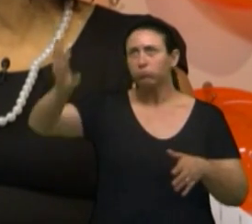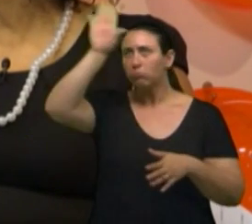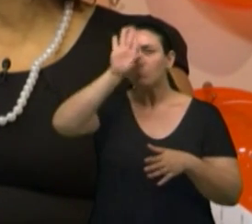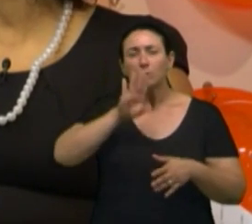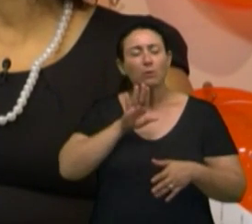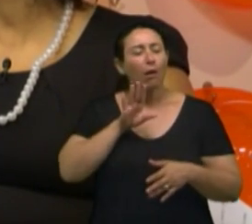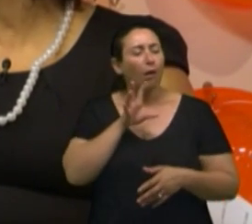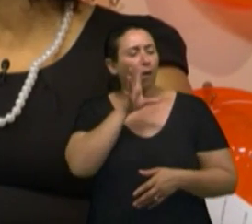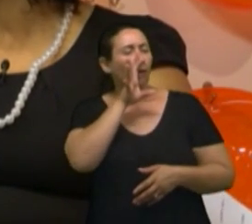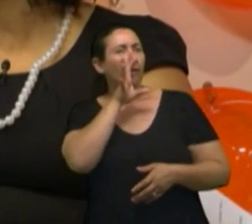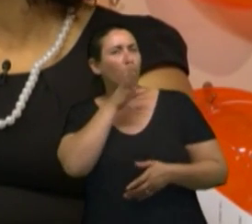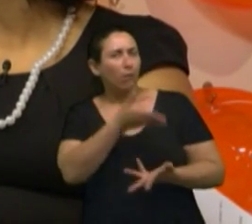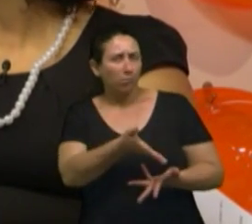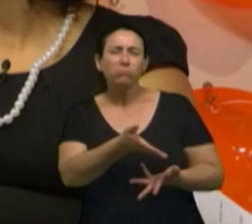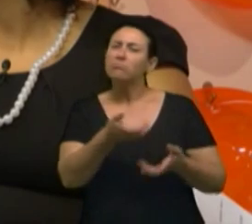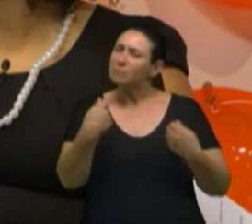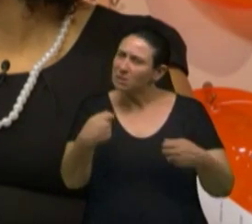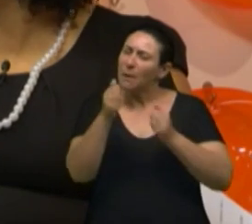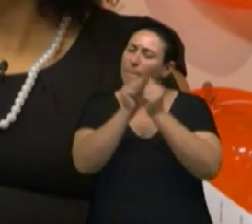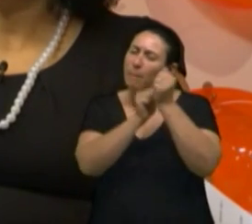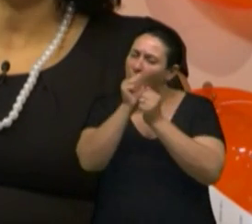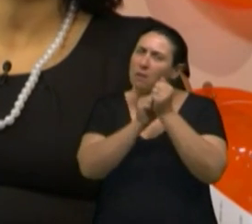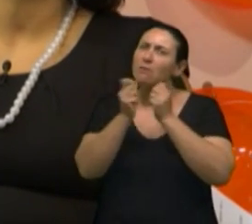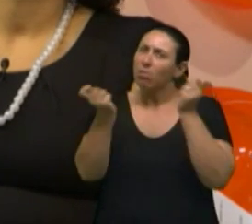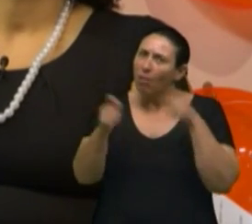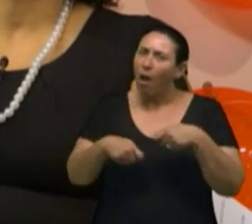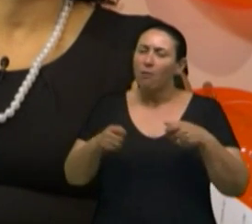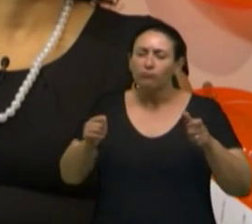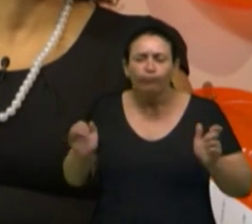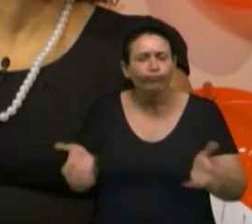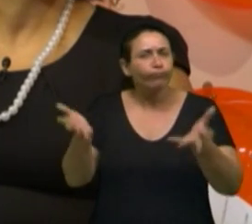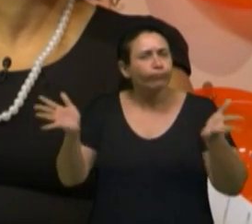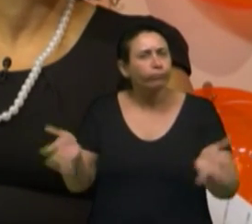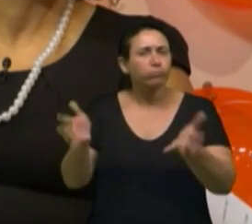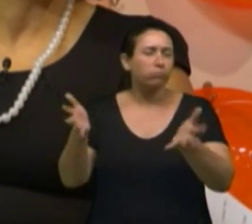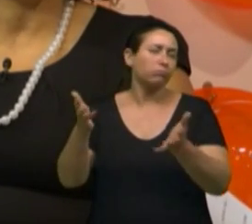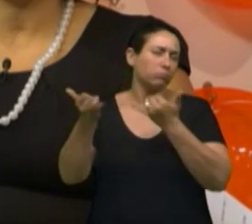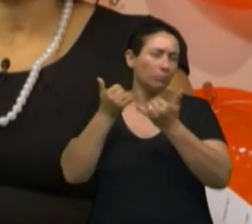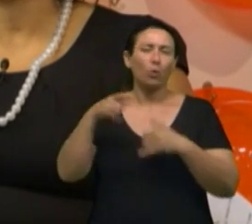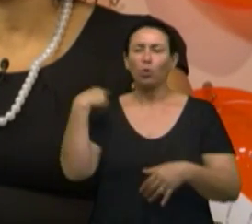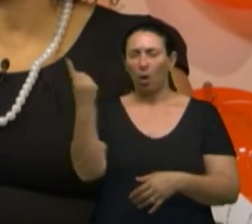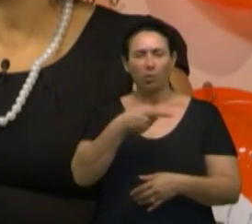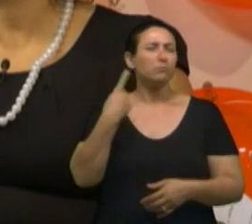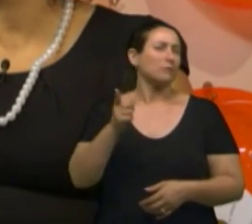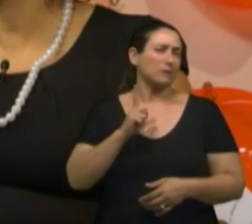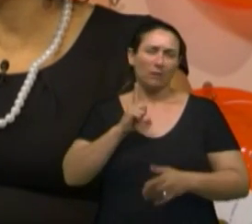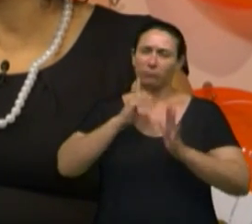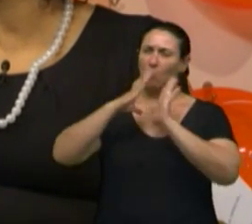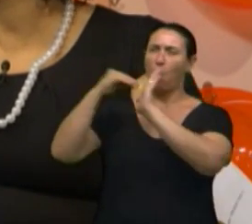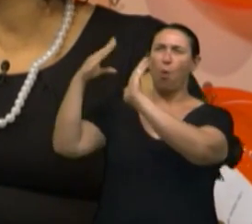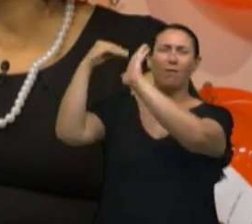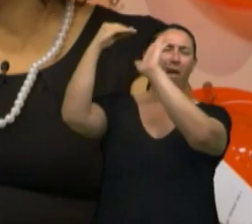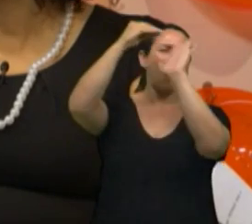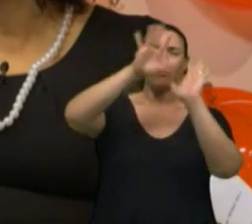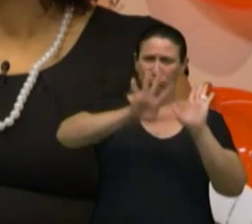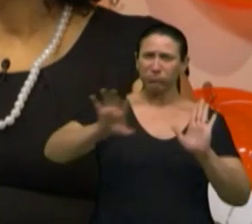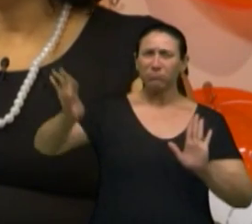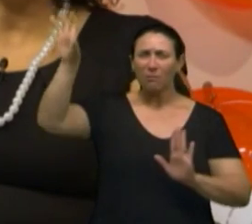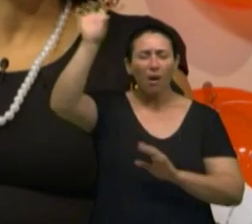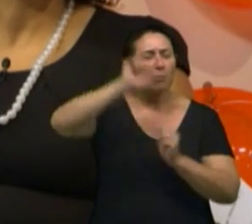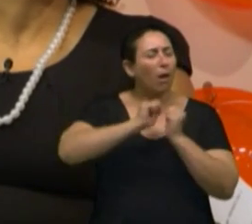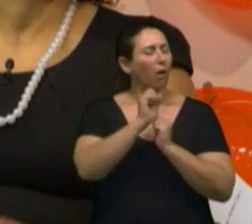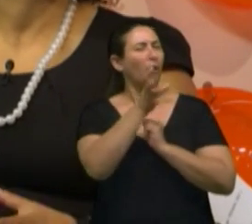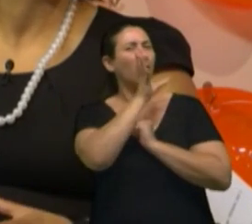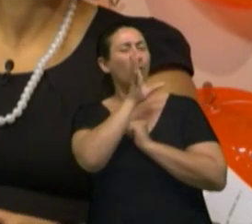direito, as empresas têm que investir cada uma dentro das possibilidades. Nós servimos de exemplo já para vários lugares, várias empresas.